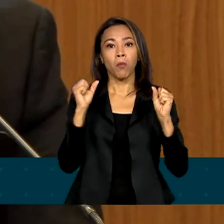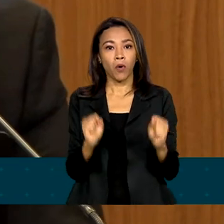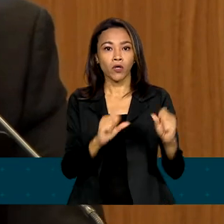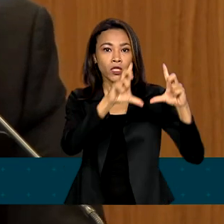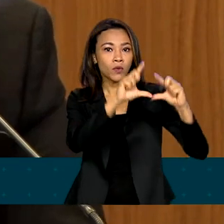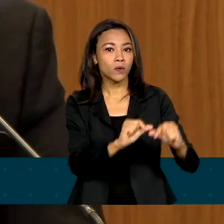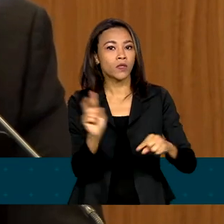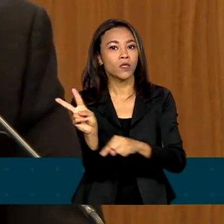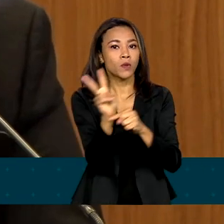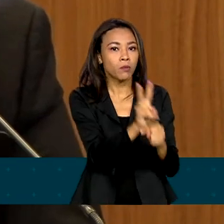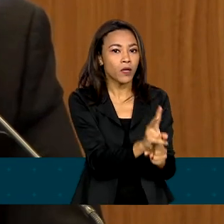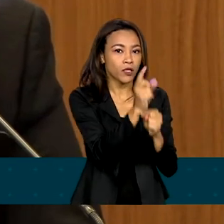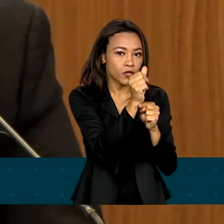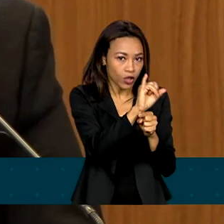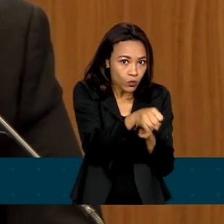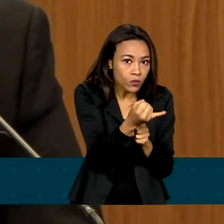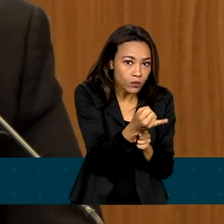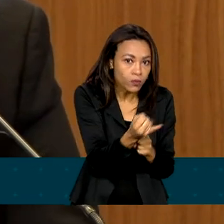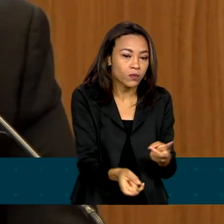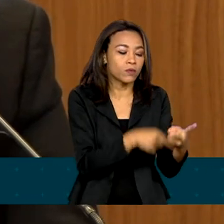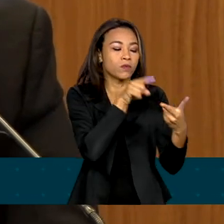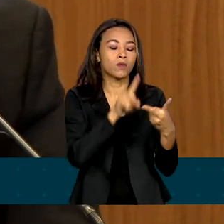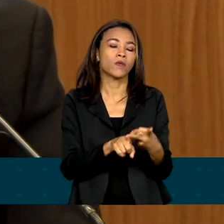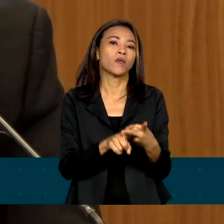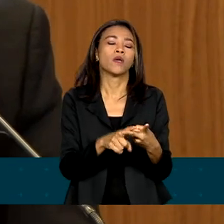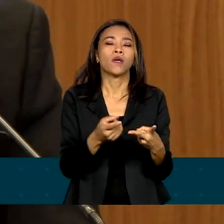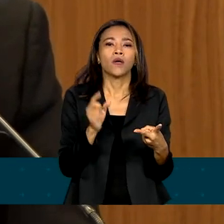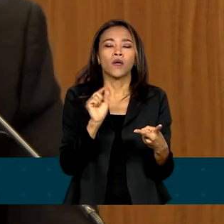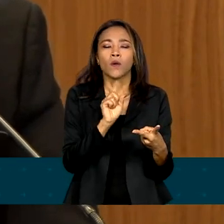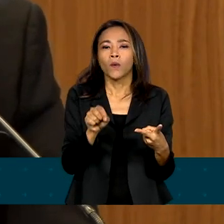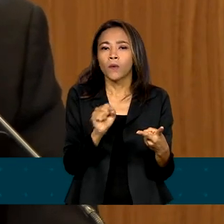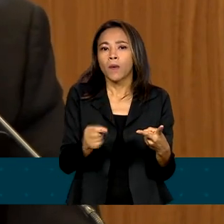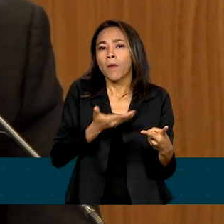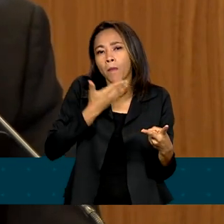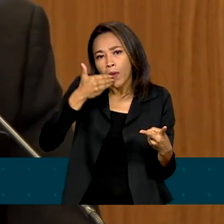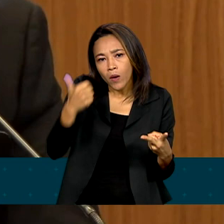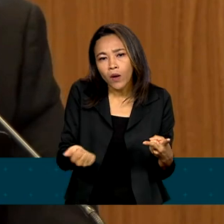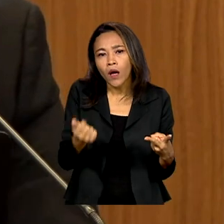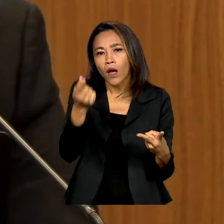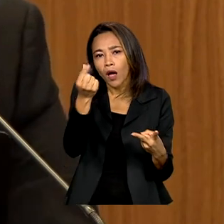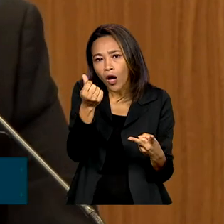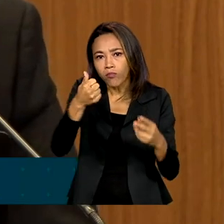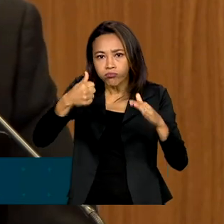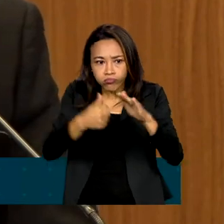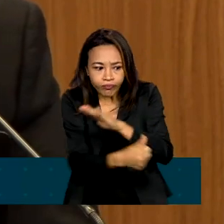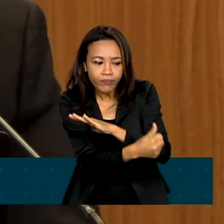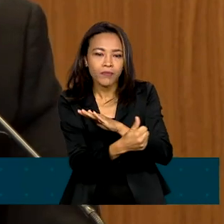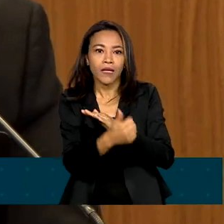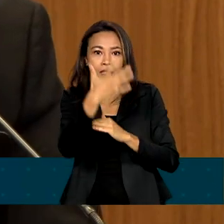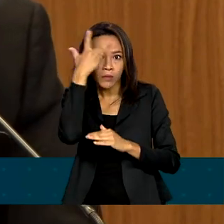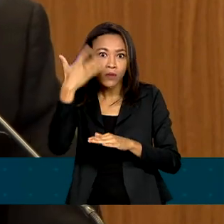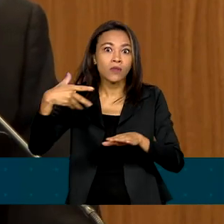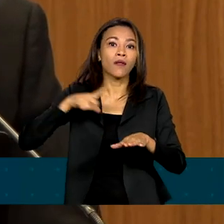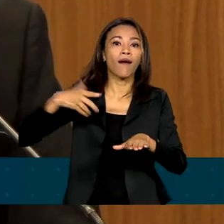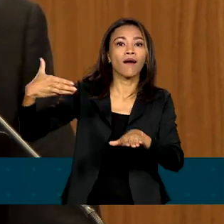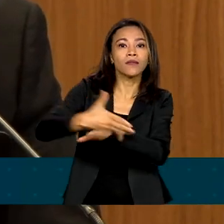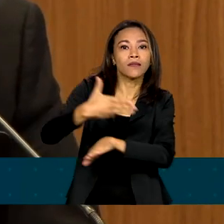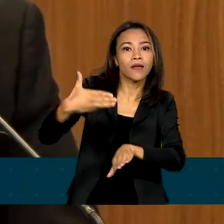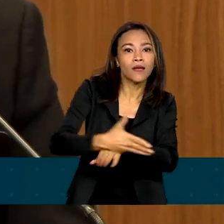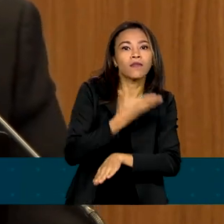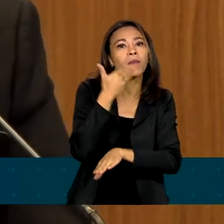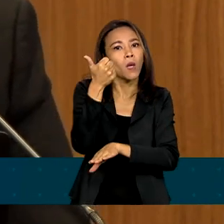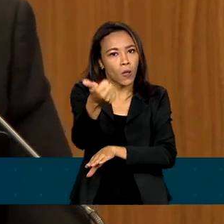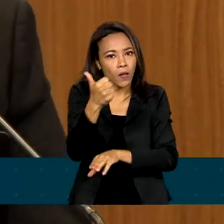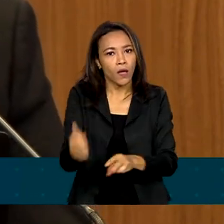poderia reduzir o custo de melhorar o retorno de investimentos que as pessoas têm acesso. Então você tem